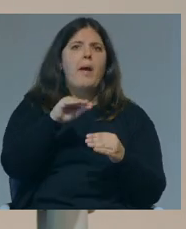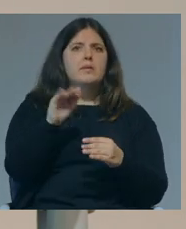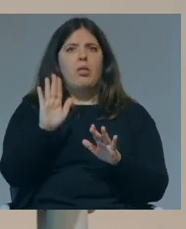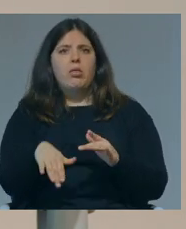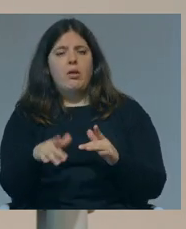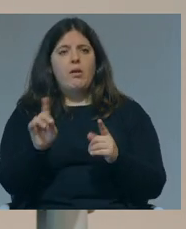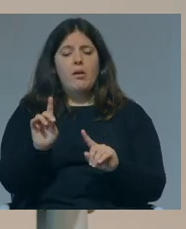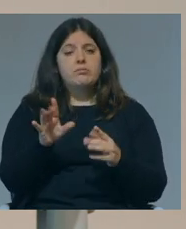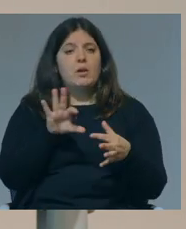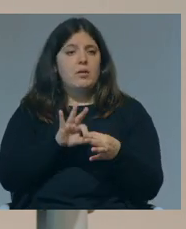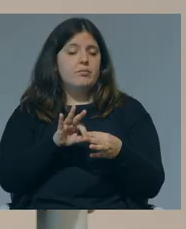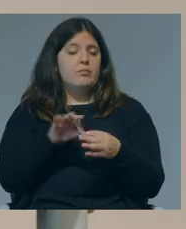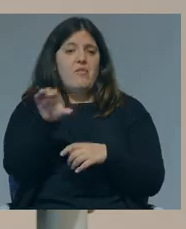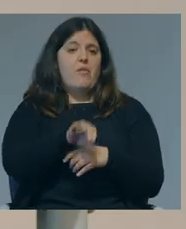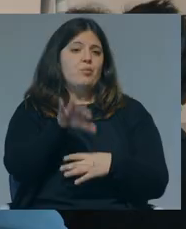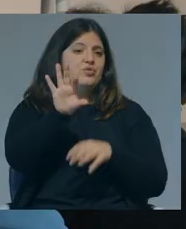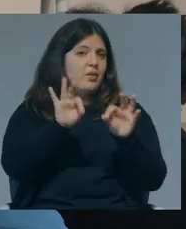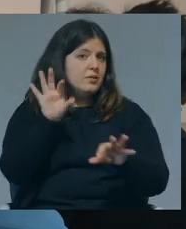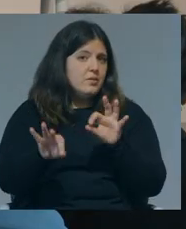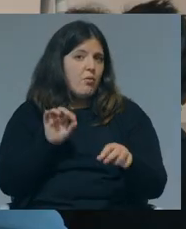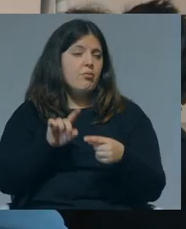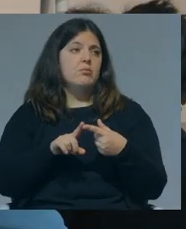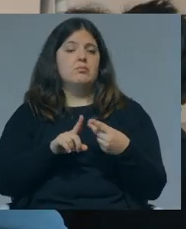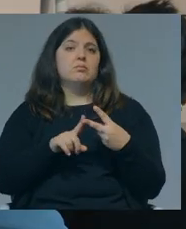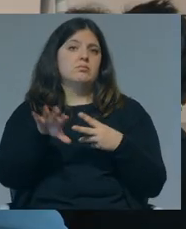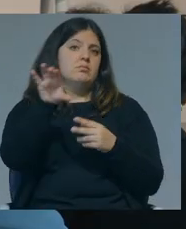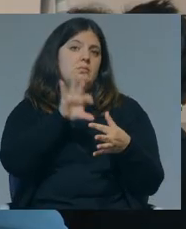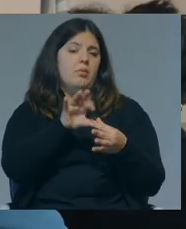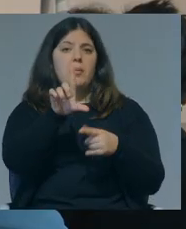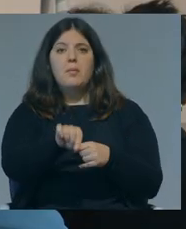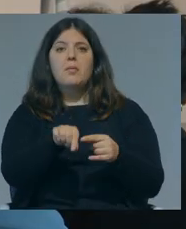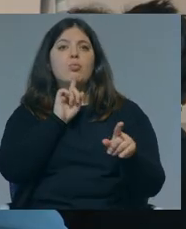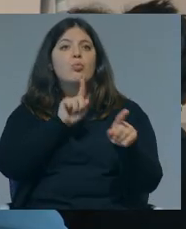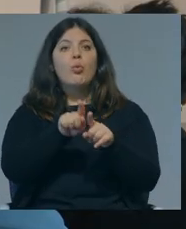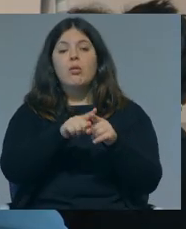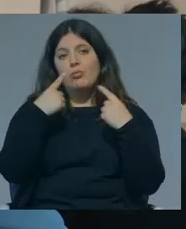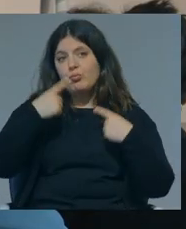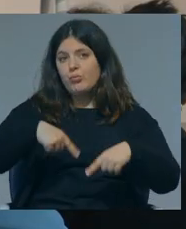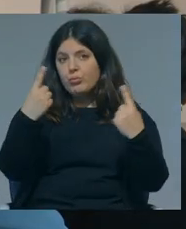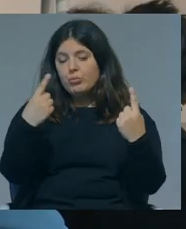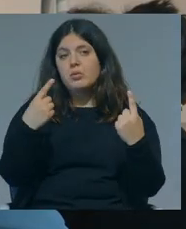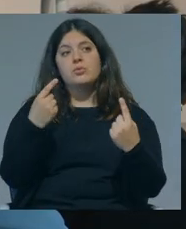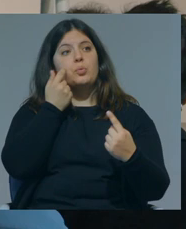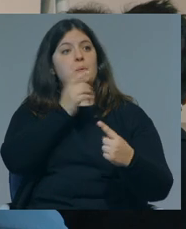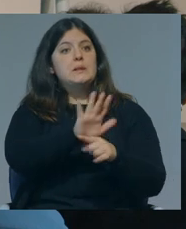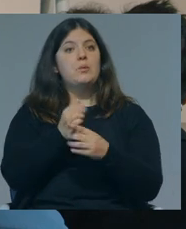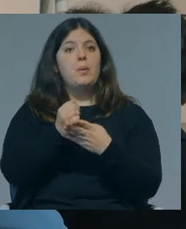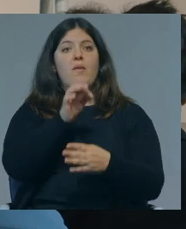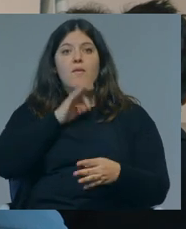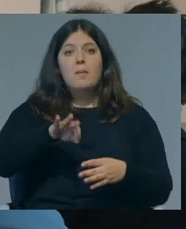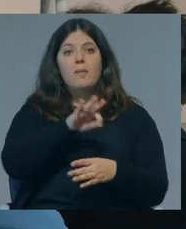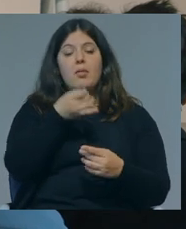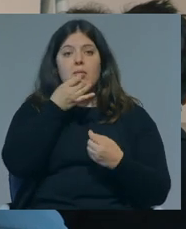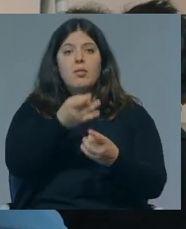Tem a ver com mecanismos de seleção, tem a ver com políticas públicas, por exemplo, de apoio à família,